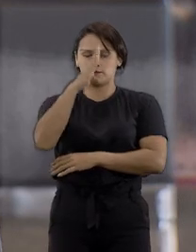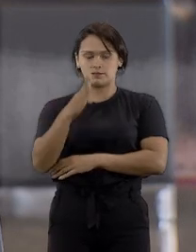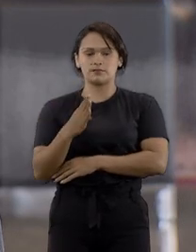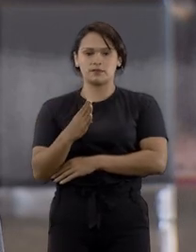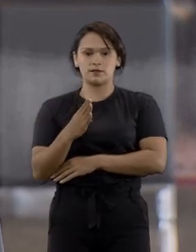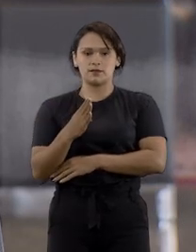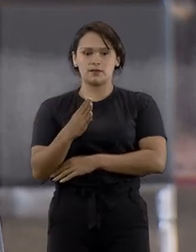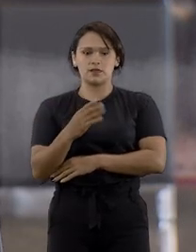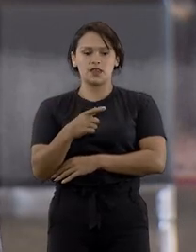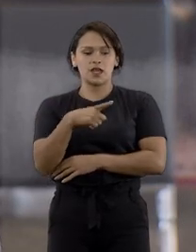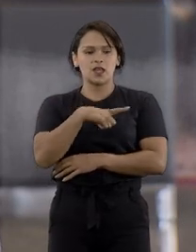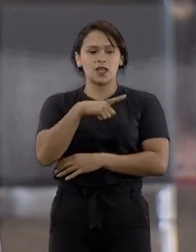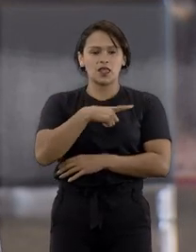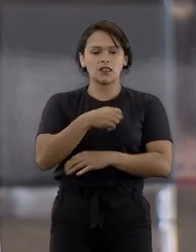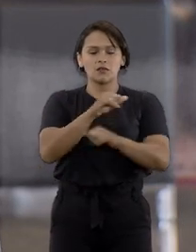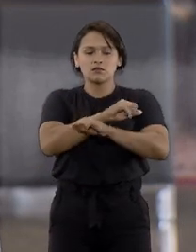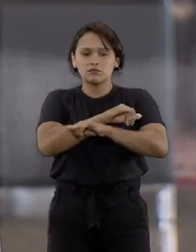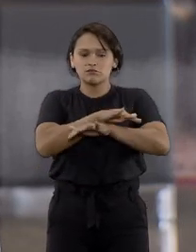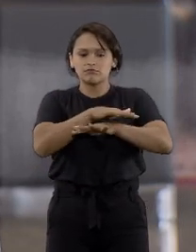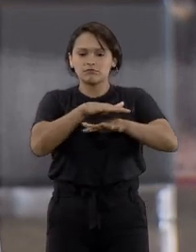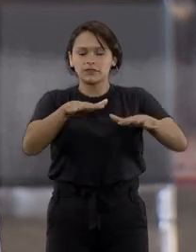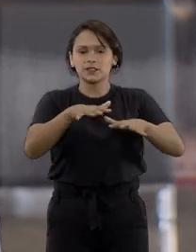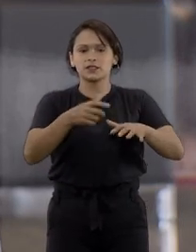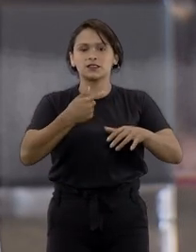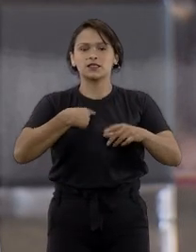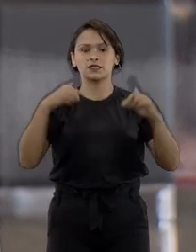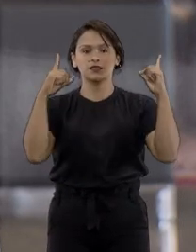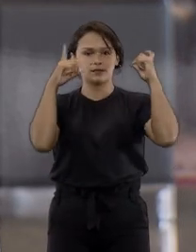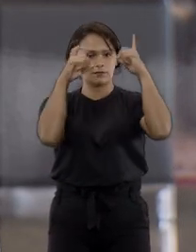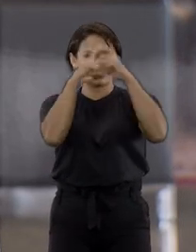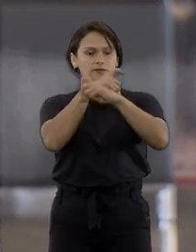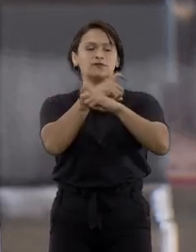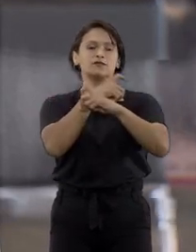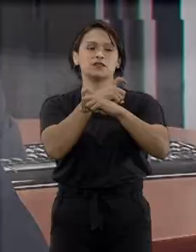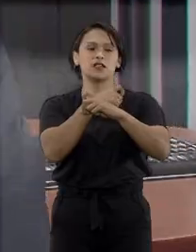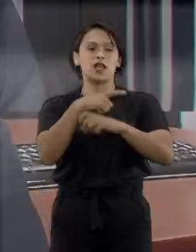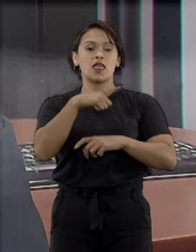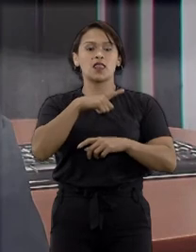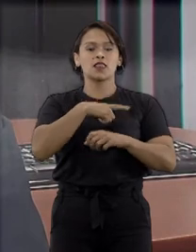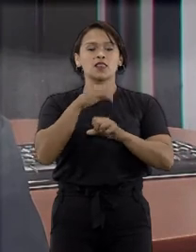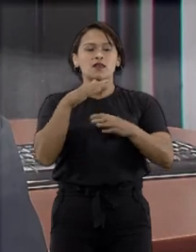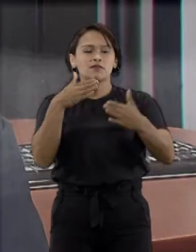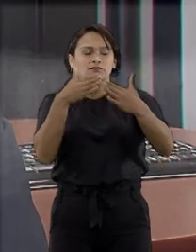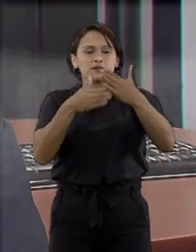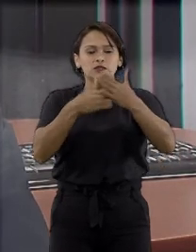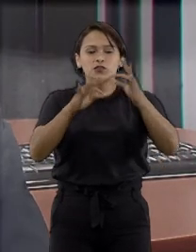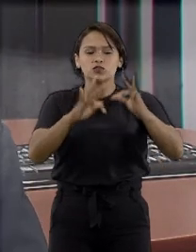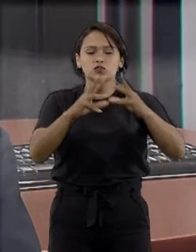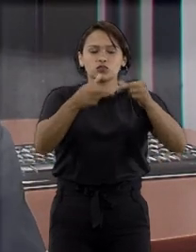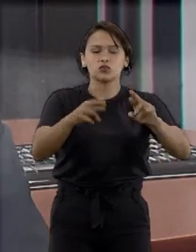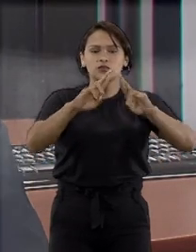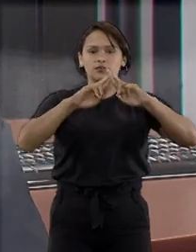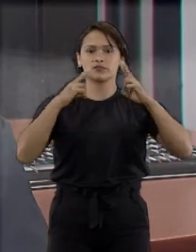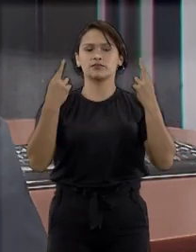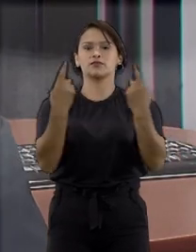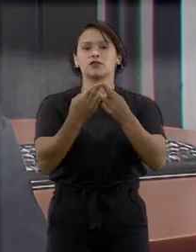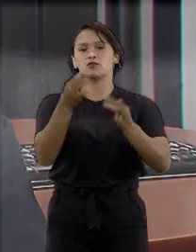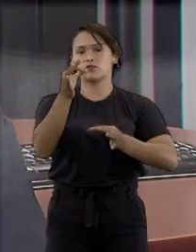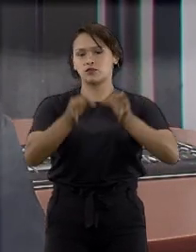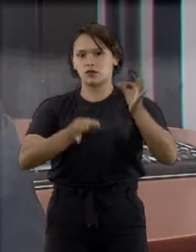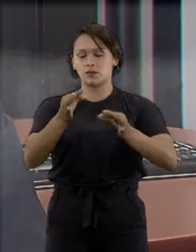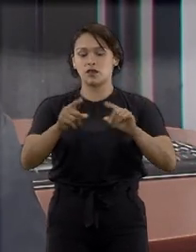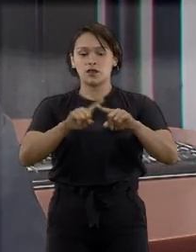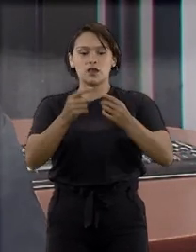brasileira em termos de dimensão e complexidade. Teve uma interrupção das transmissões de todas as sessões de julgamento.